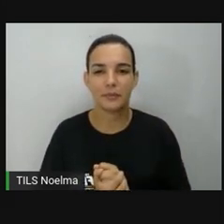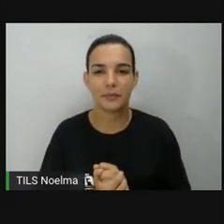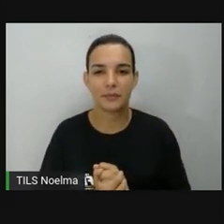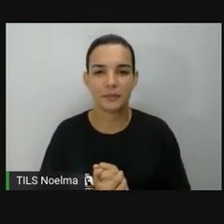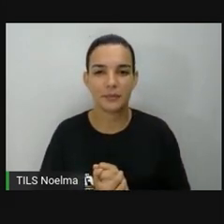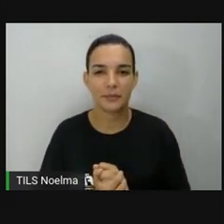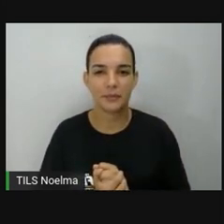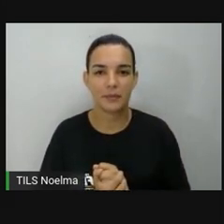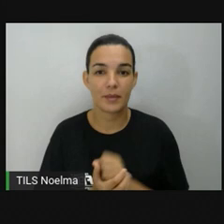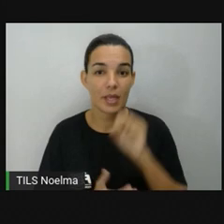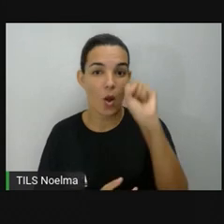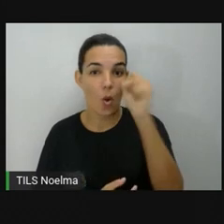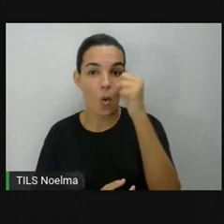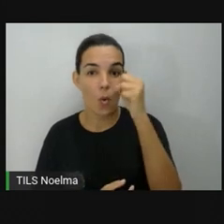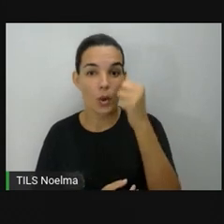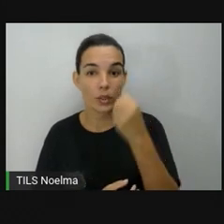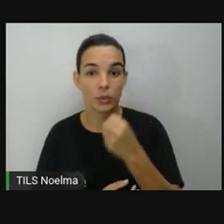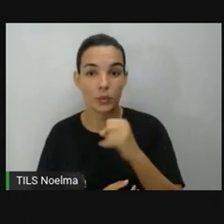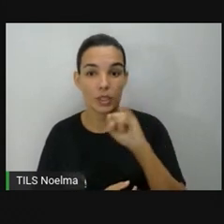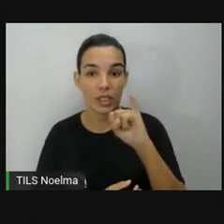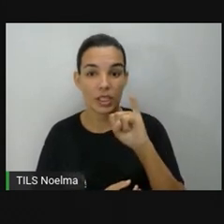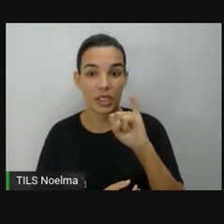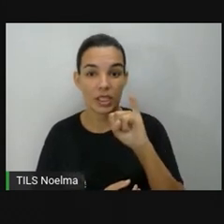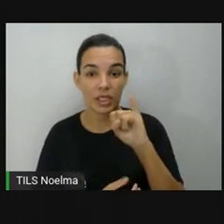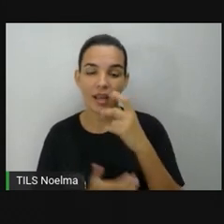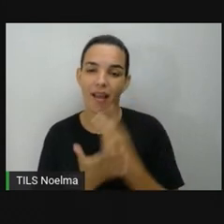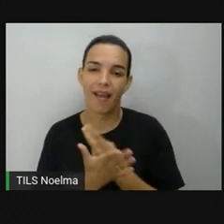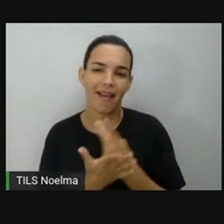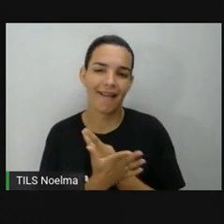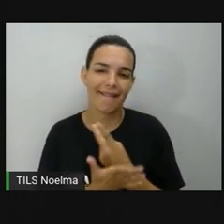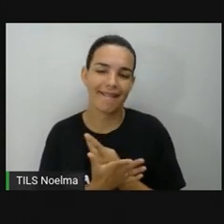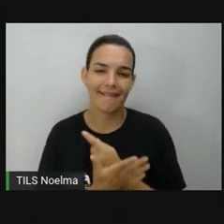8E Errou